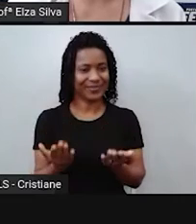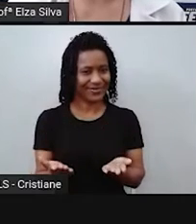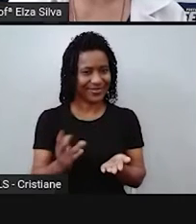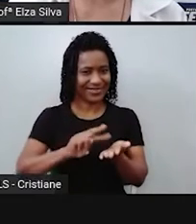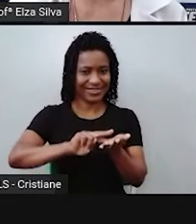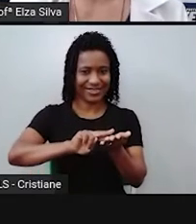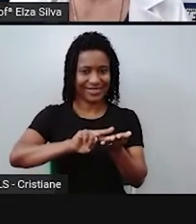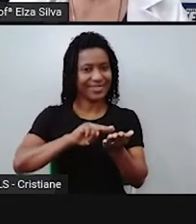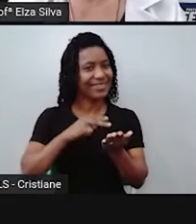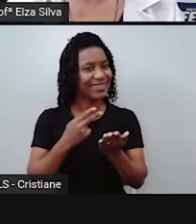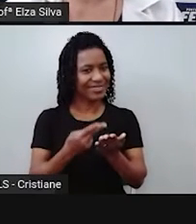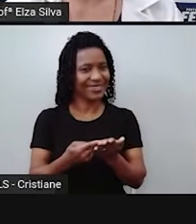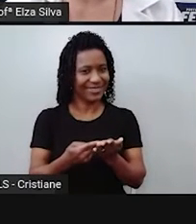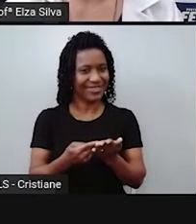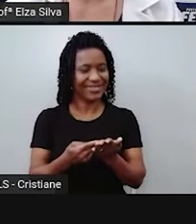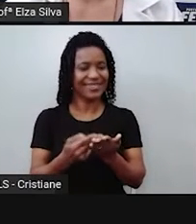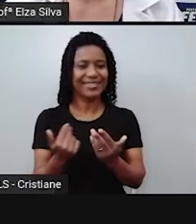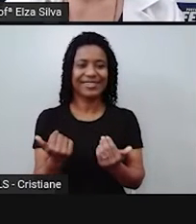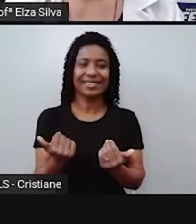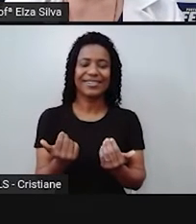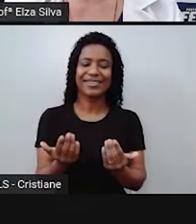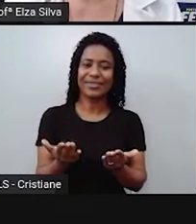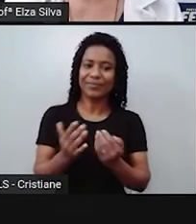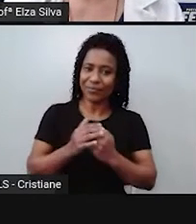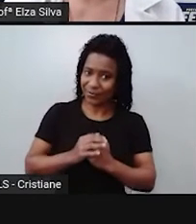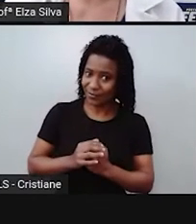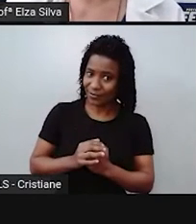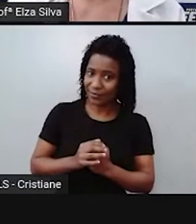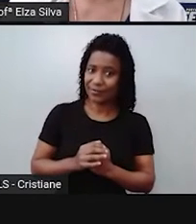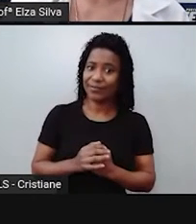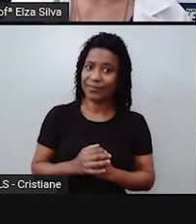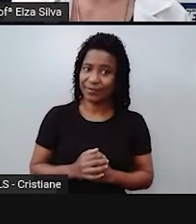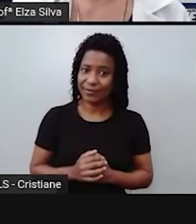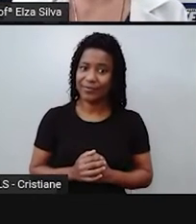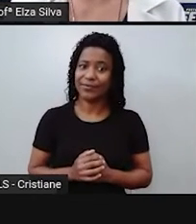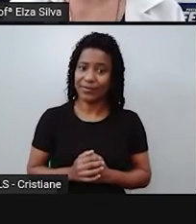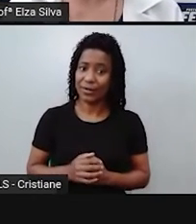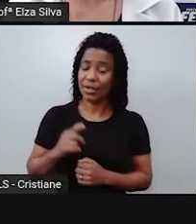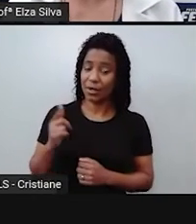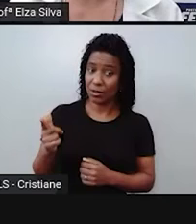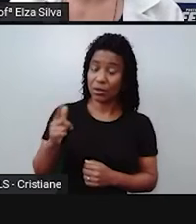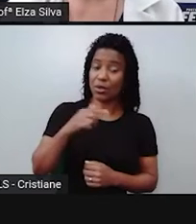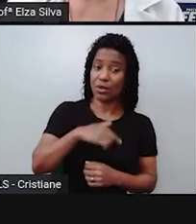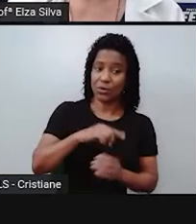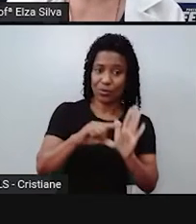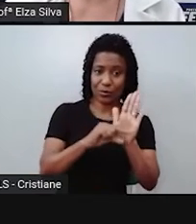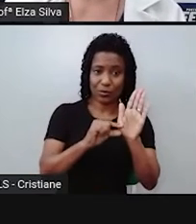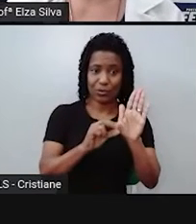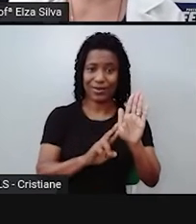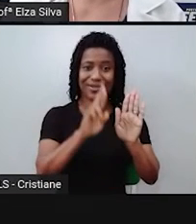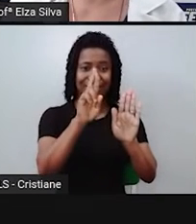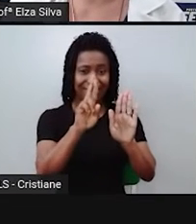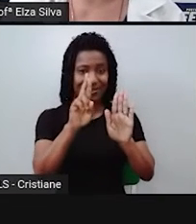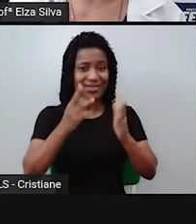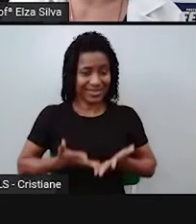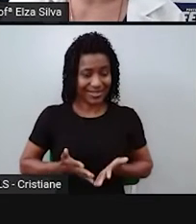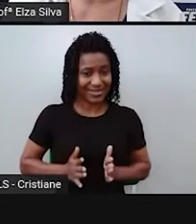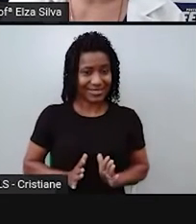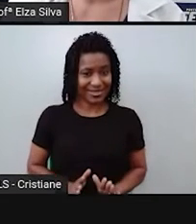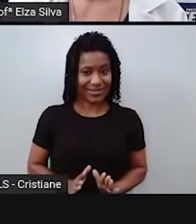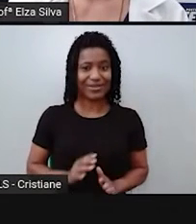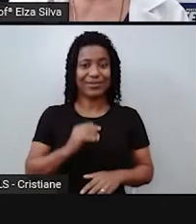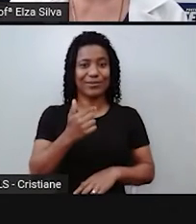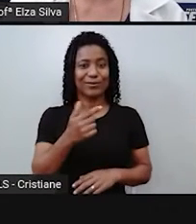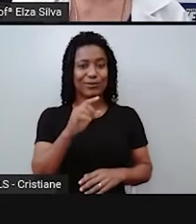1621. La Fontaine nasceu em 8 de julho de 1621.